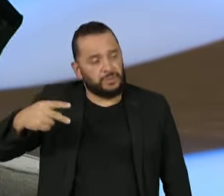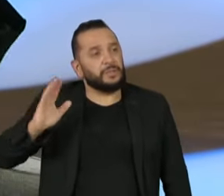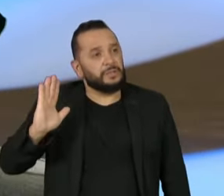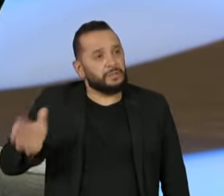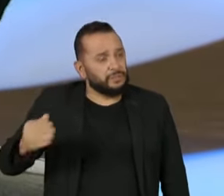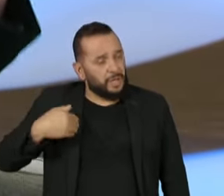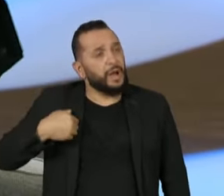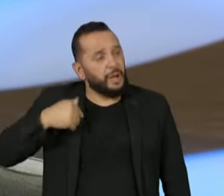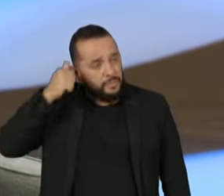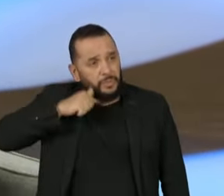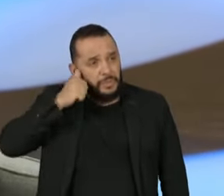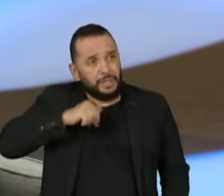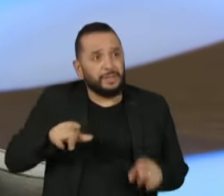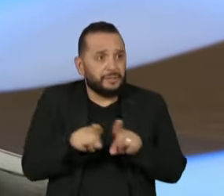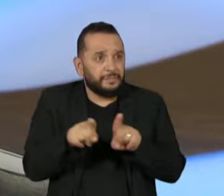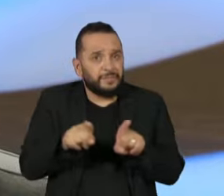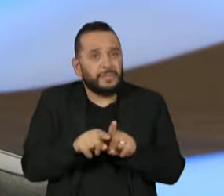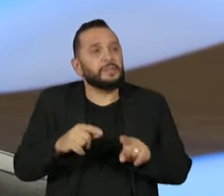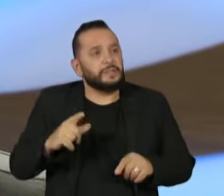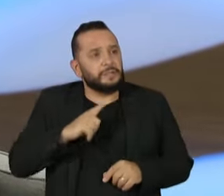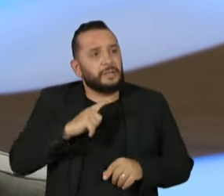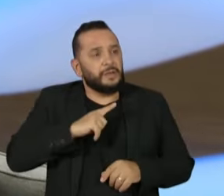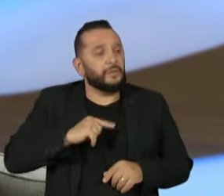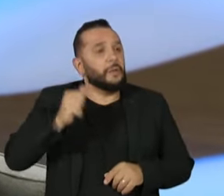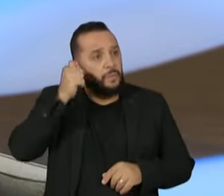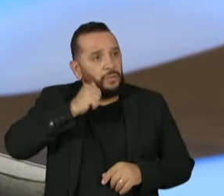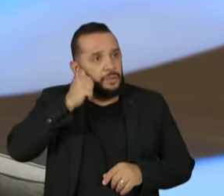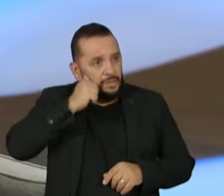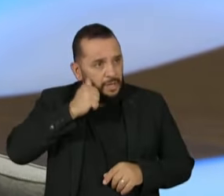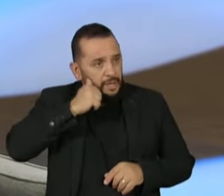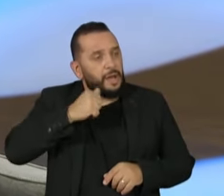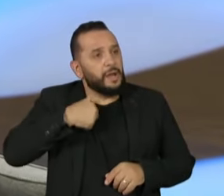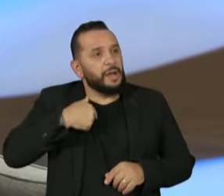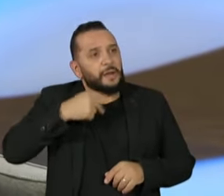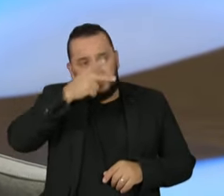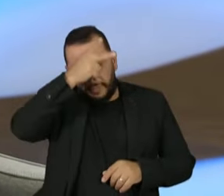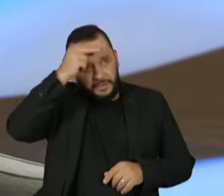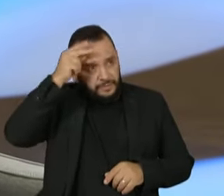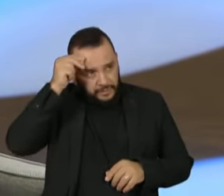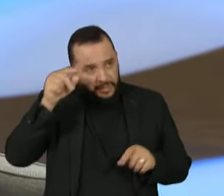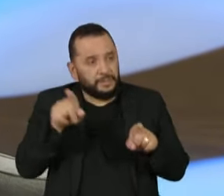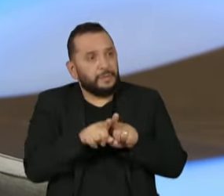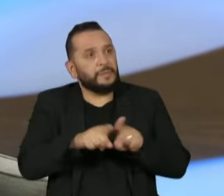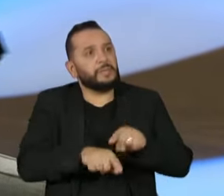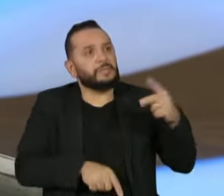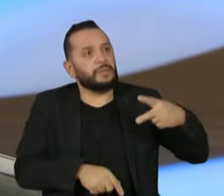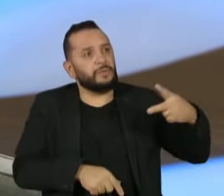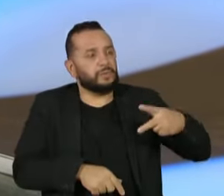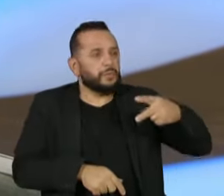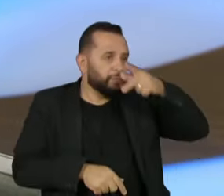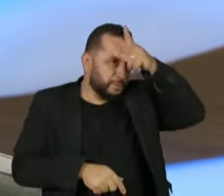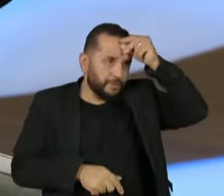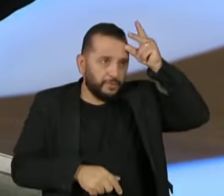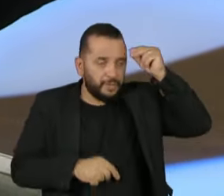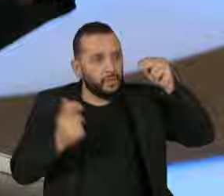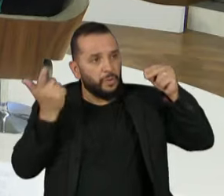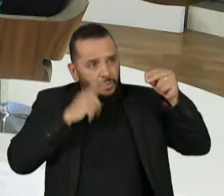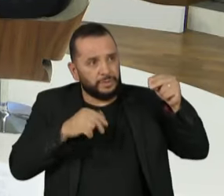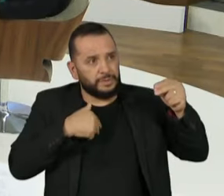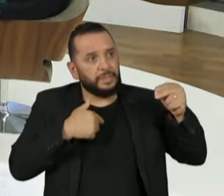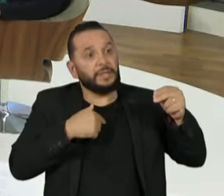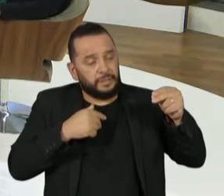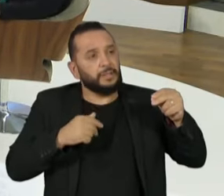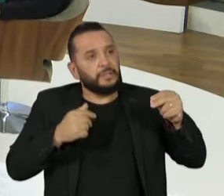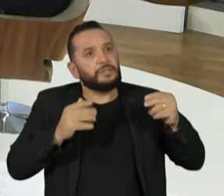candidatura naquela época à reeleição com uma mulher prefeita e tendo vice-prefeita. E abri caminho, depois ela se